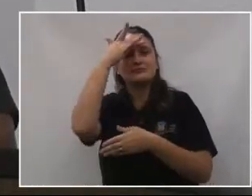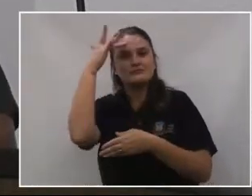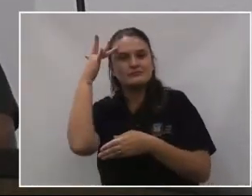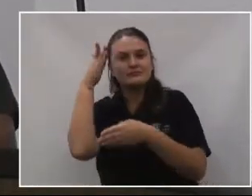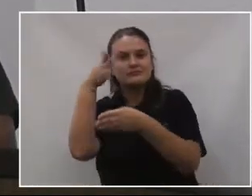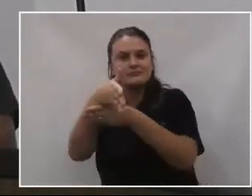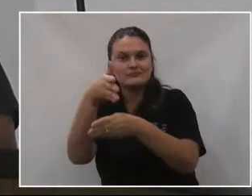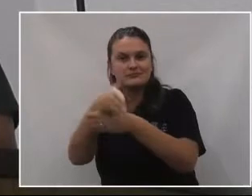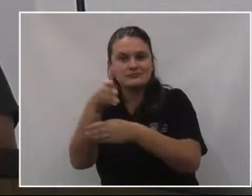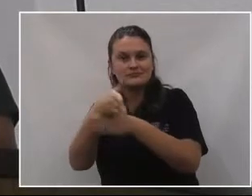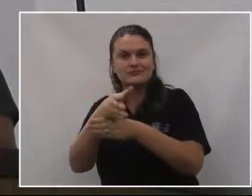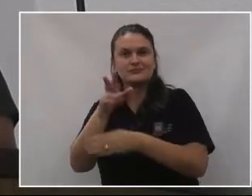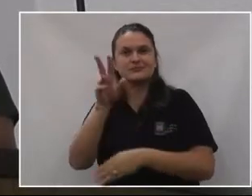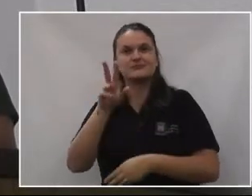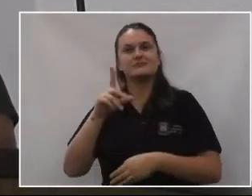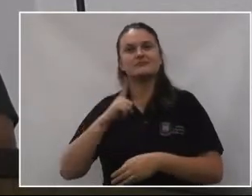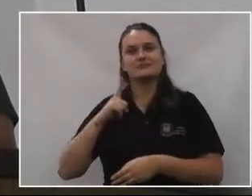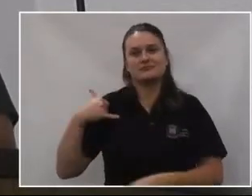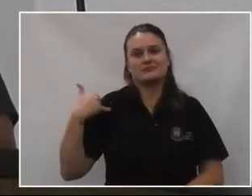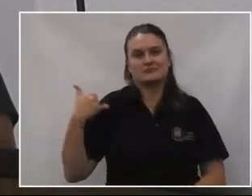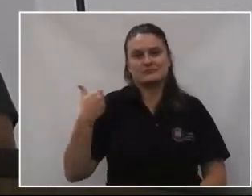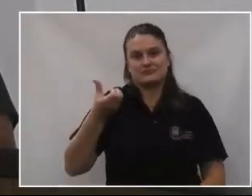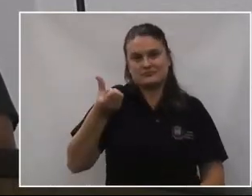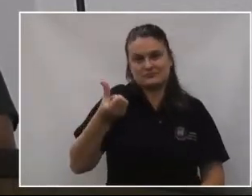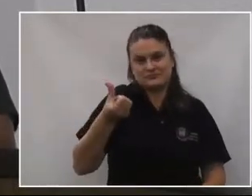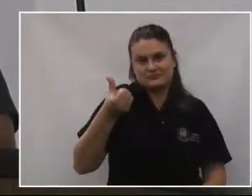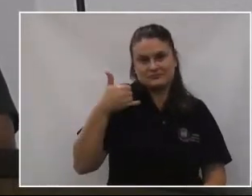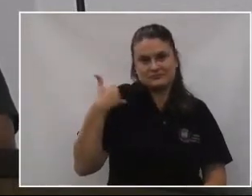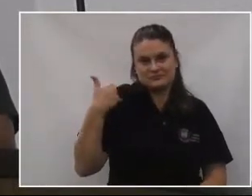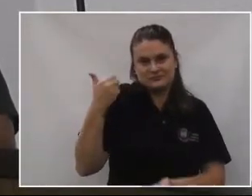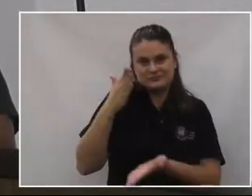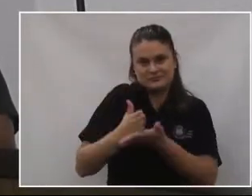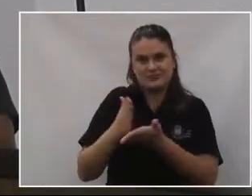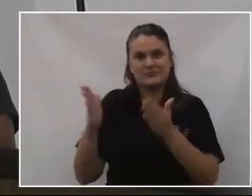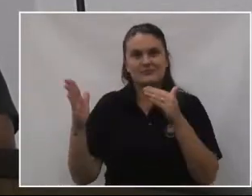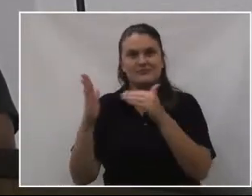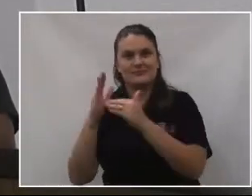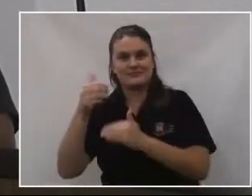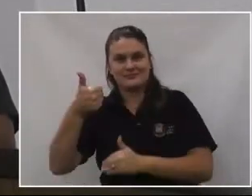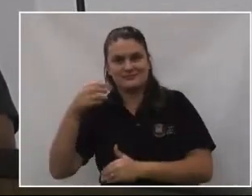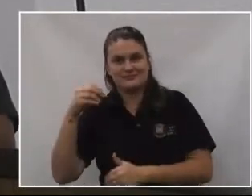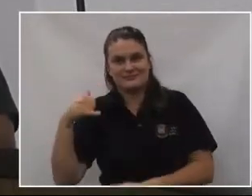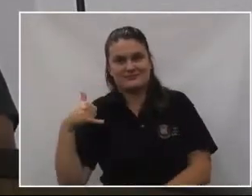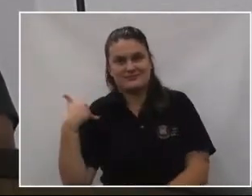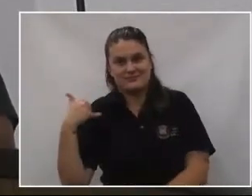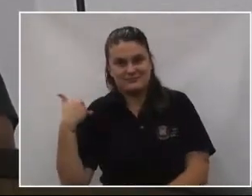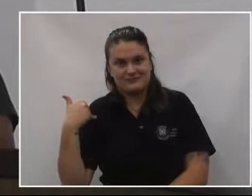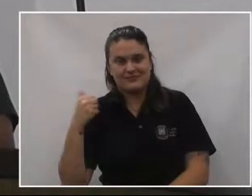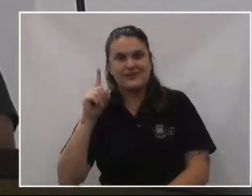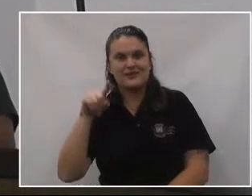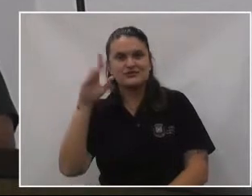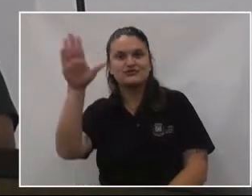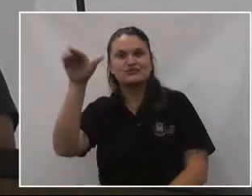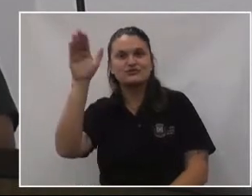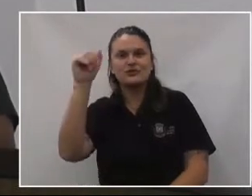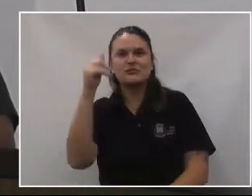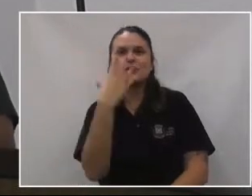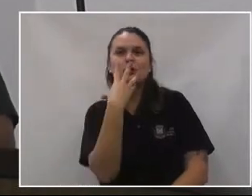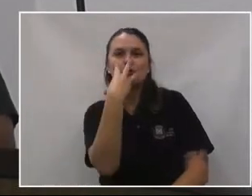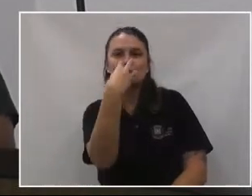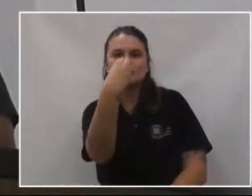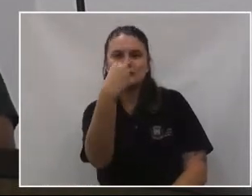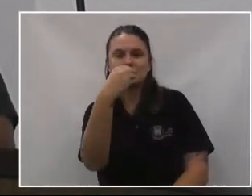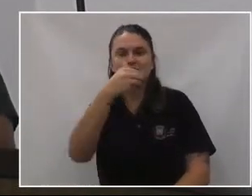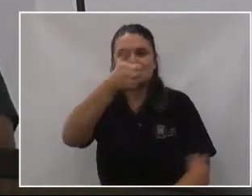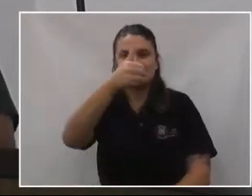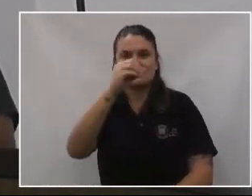são nas faixas etárias de 6 anos e meio aos 10 anos, que são os lobinhos. Dos 10